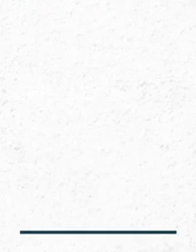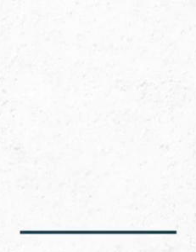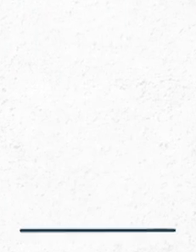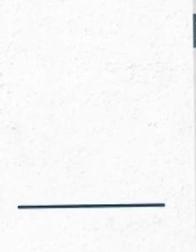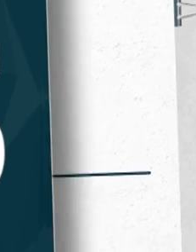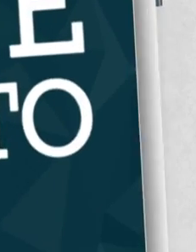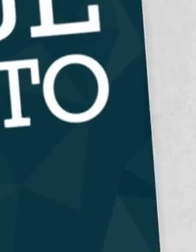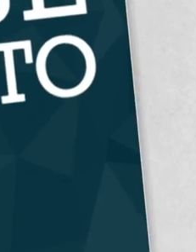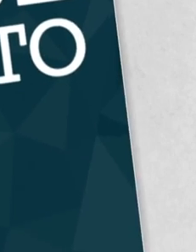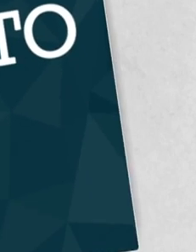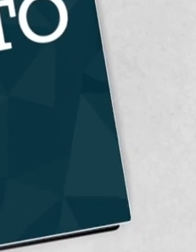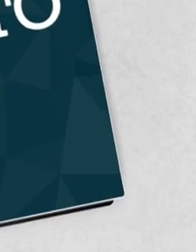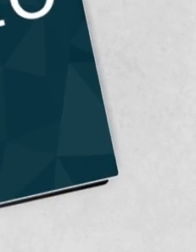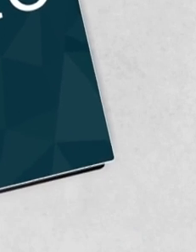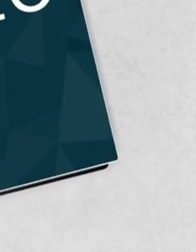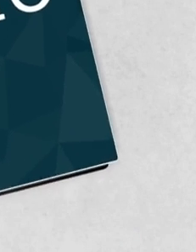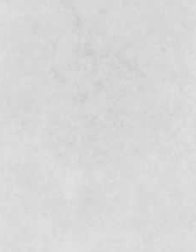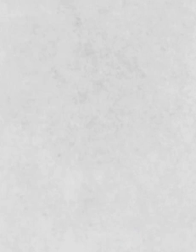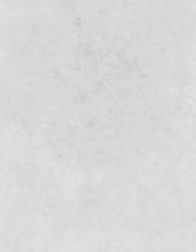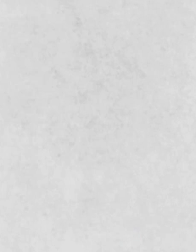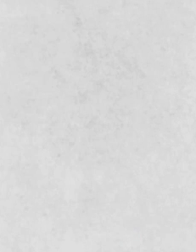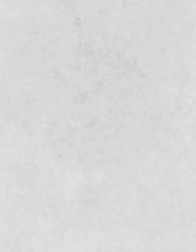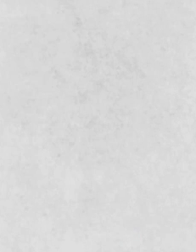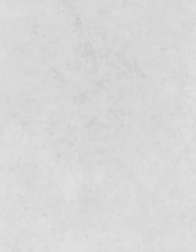O endereço príncipe. O endereço O